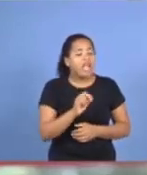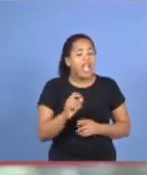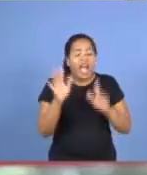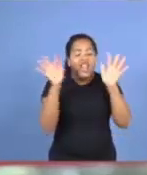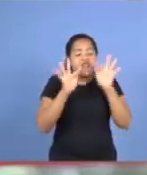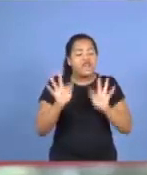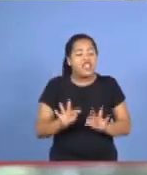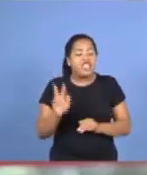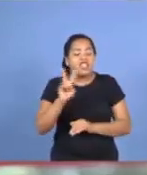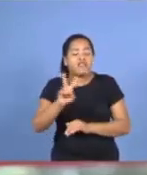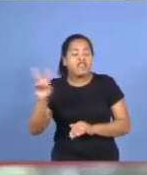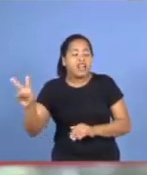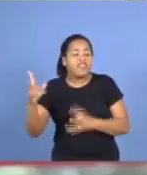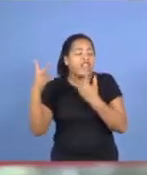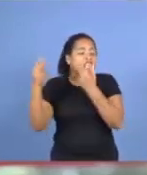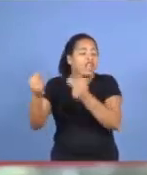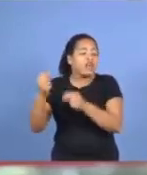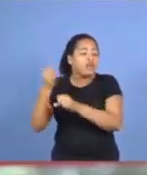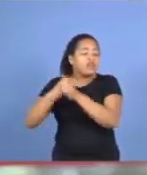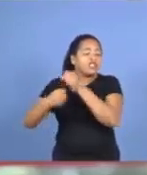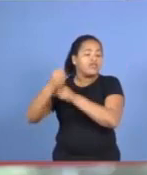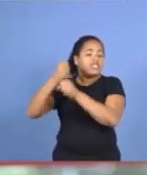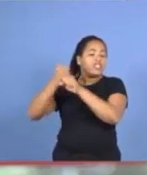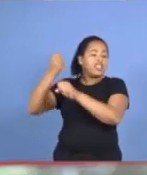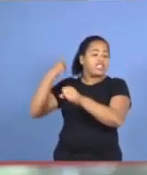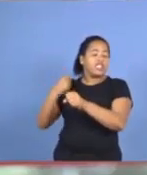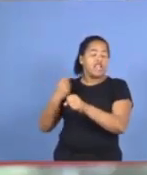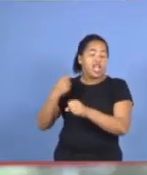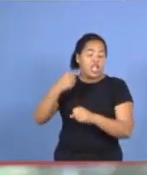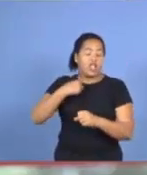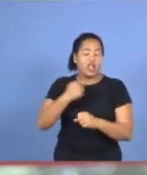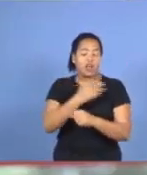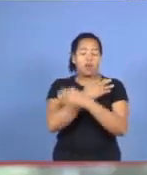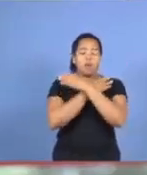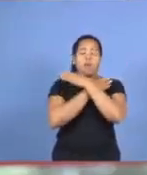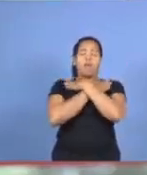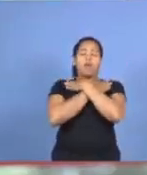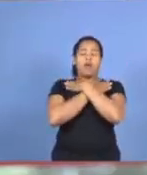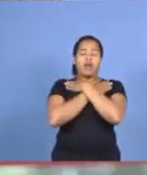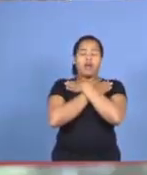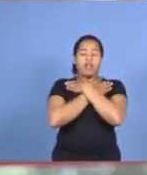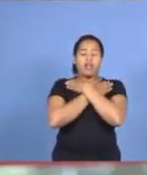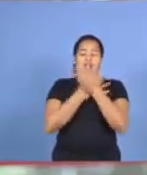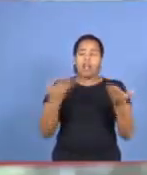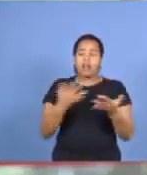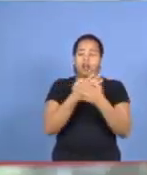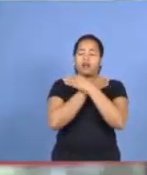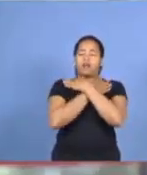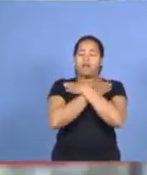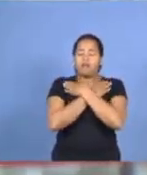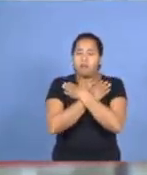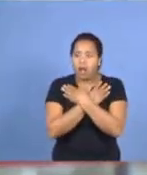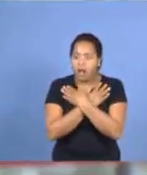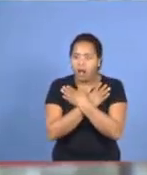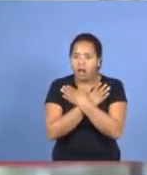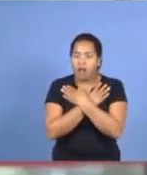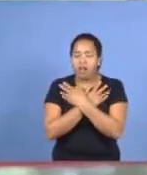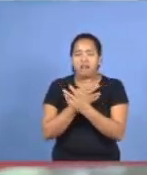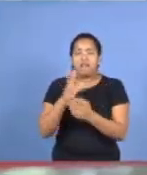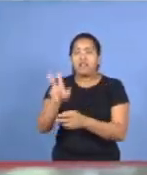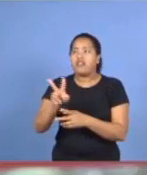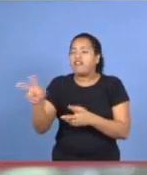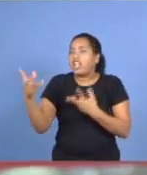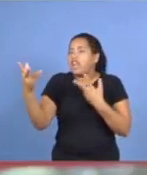igualzinho há cinquenta anos. Quando eu morri, Vila Velha era isso. E agora eu ressuscitei, Vila Velha está a mesma coisa. Estou